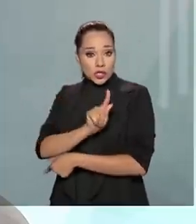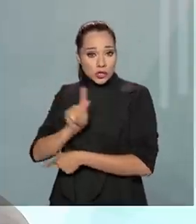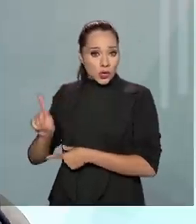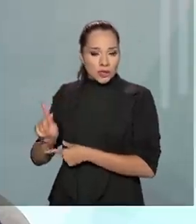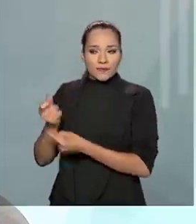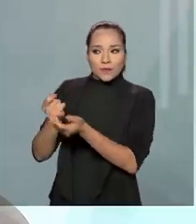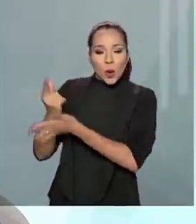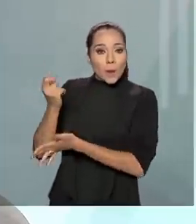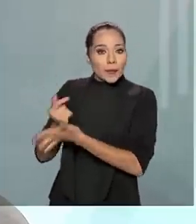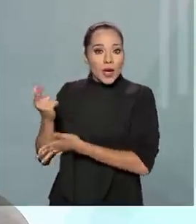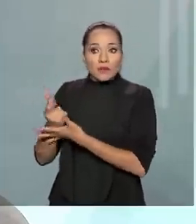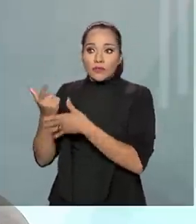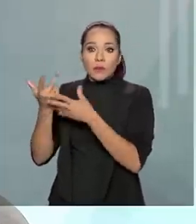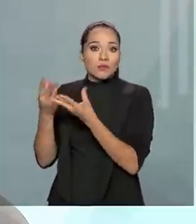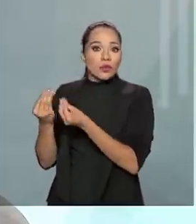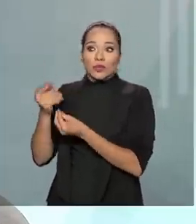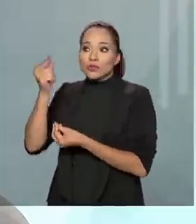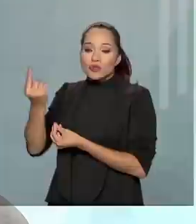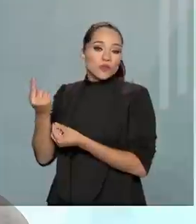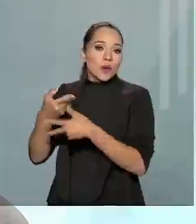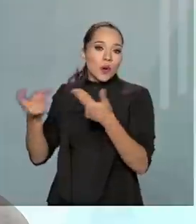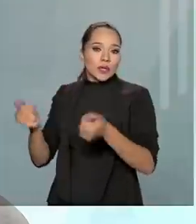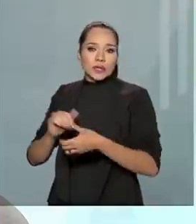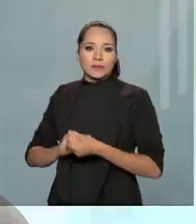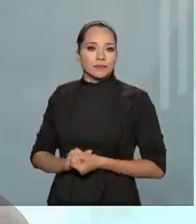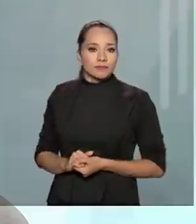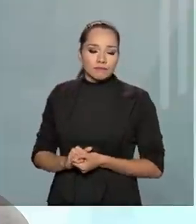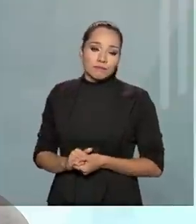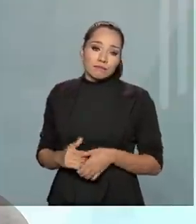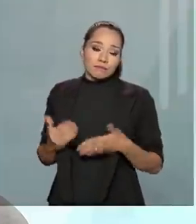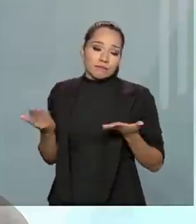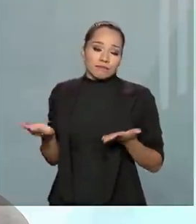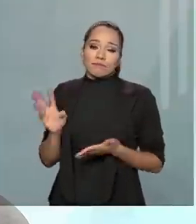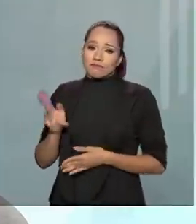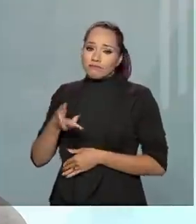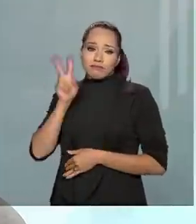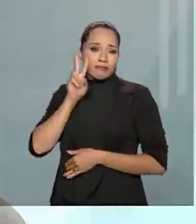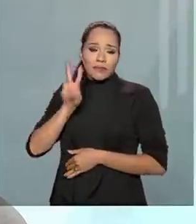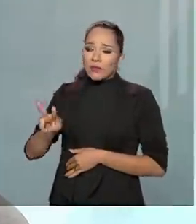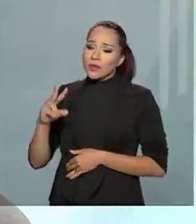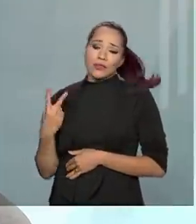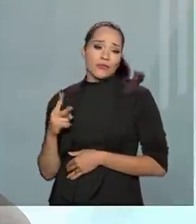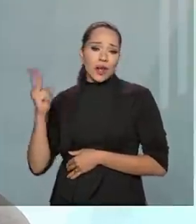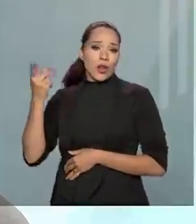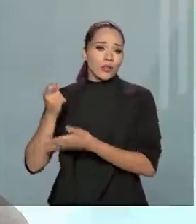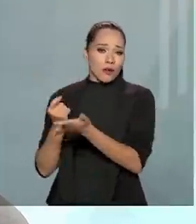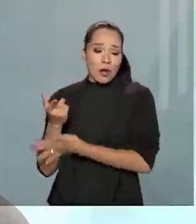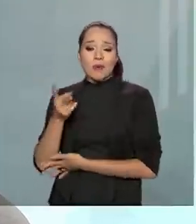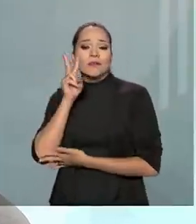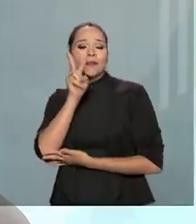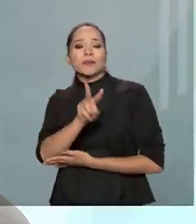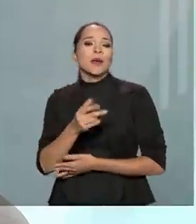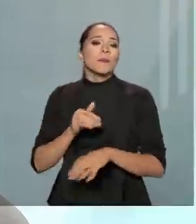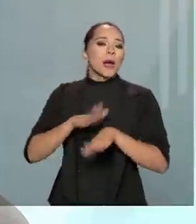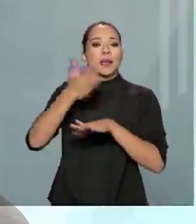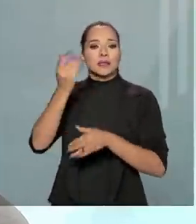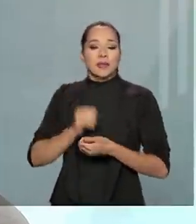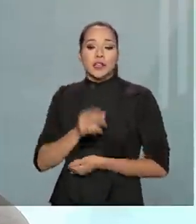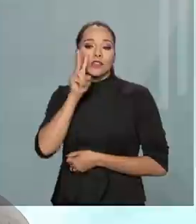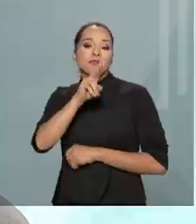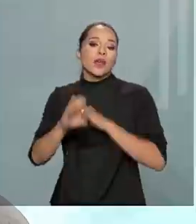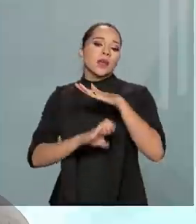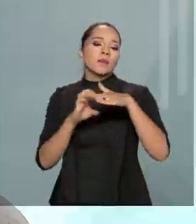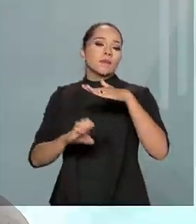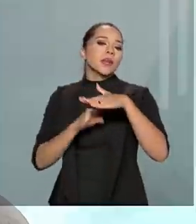compravam muito de um determinado item. E já que a gente já está olhando o valor da compra, vamos olhar mais coisas. Então, passamos a olhar a